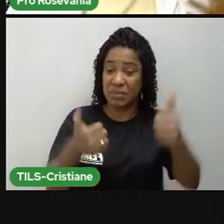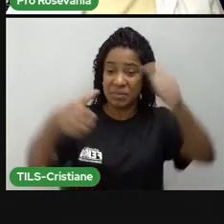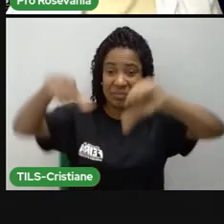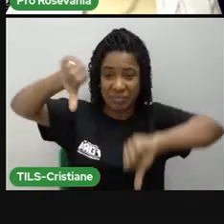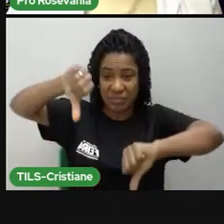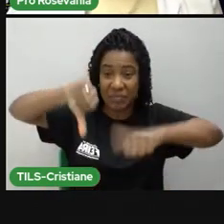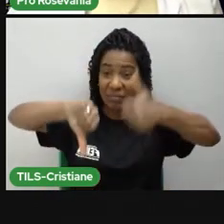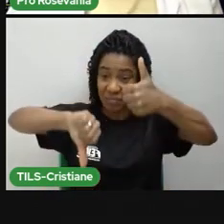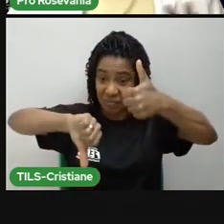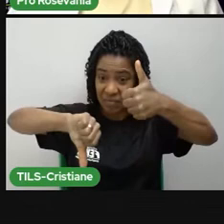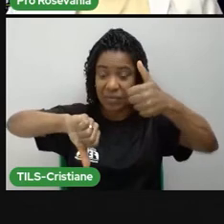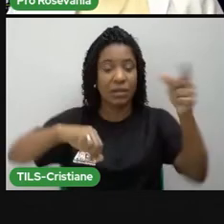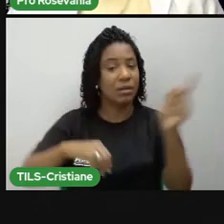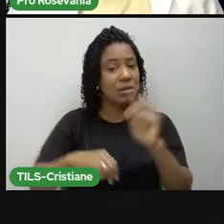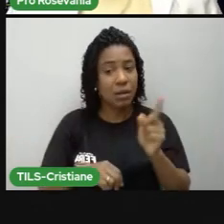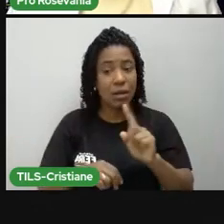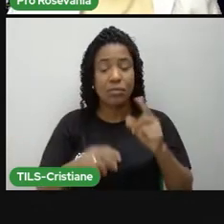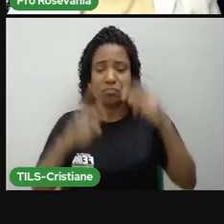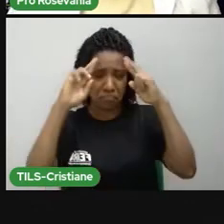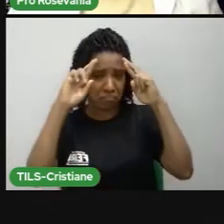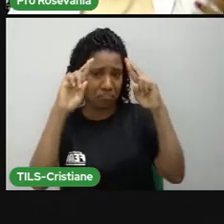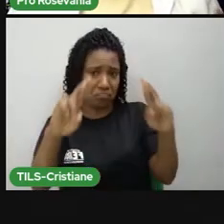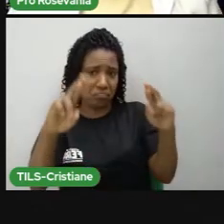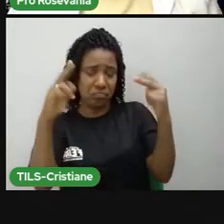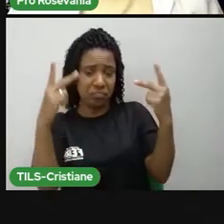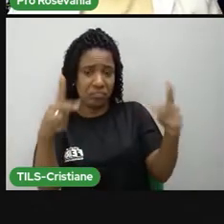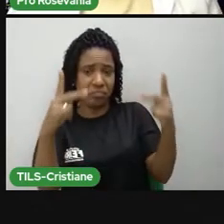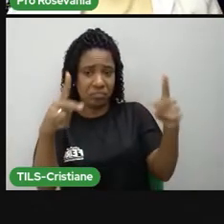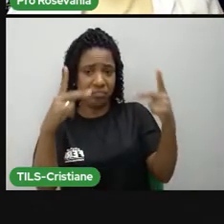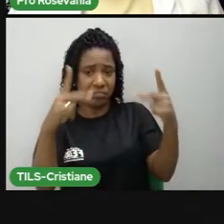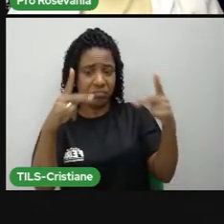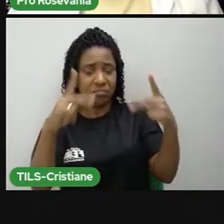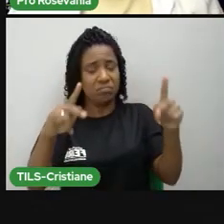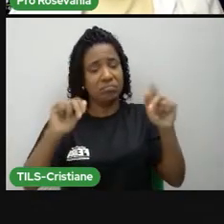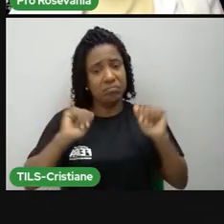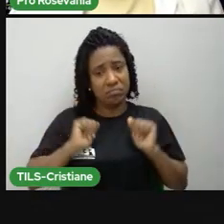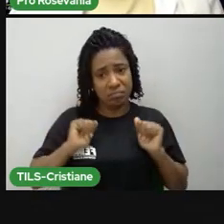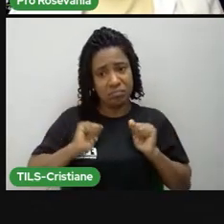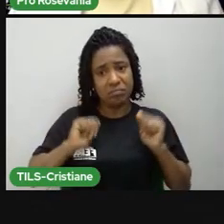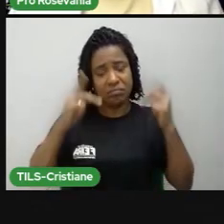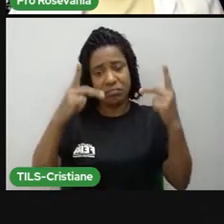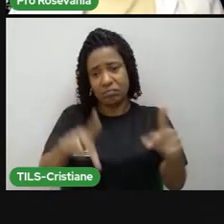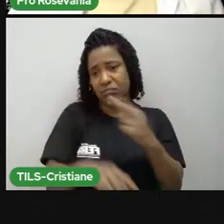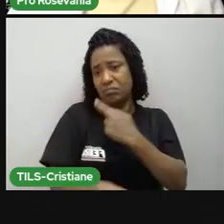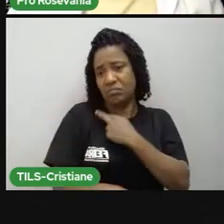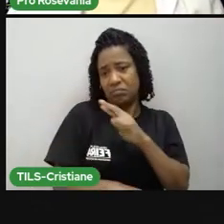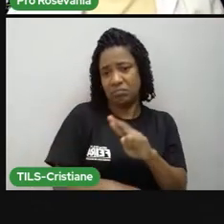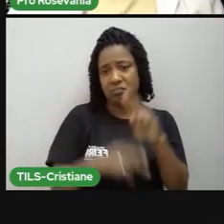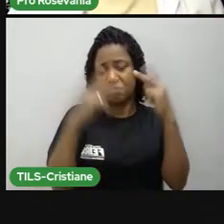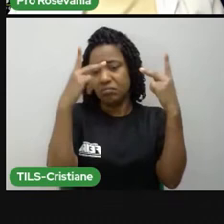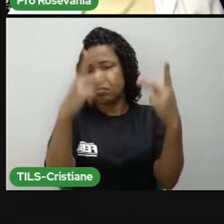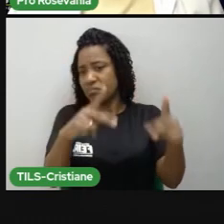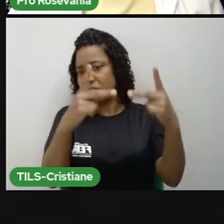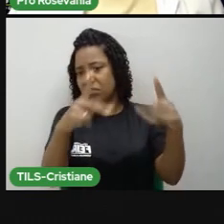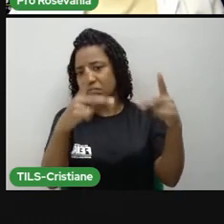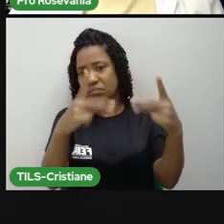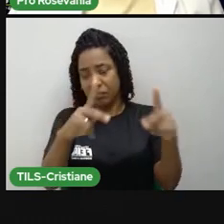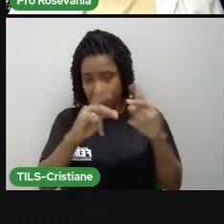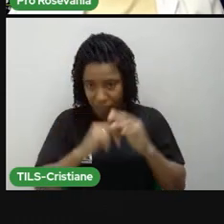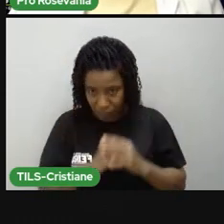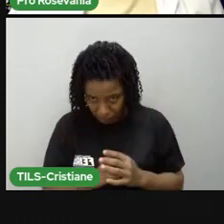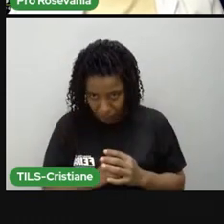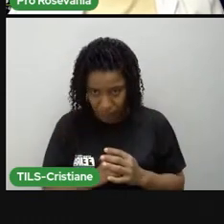gente precisa apenas respeitar, compreender que cada um tem, né, professa a sua religião do jeito que quiser professar. Aqui também, né, os